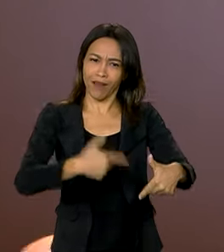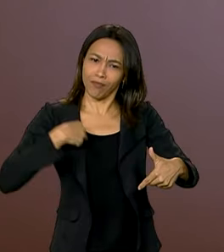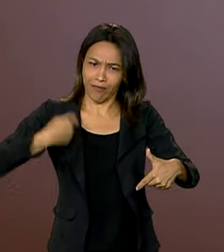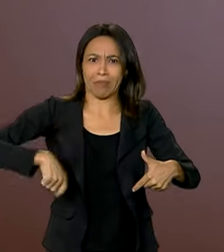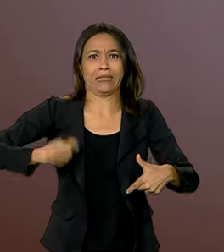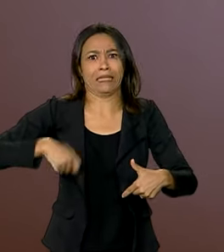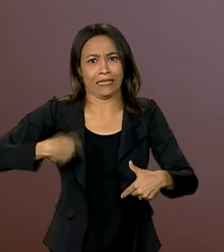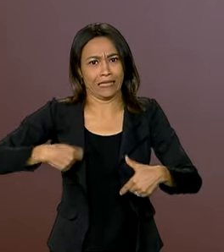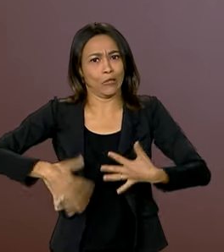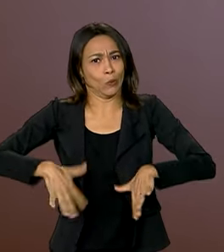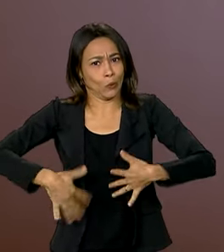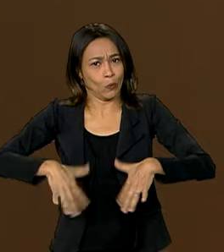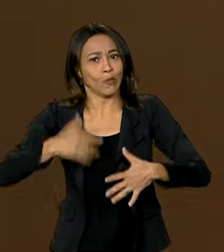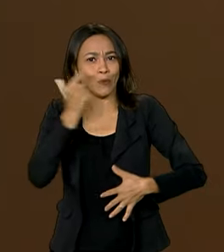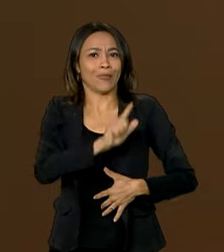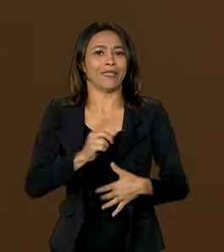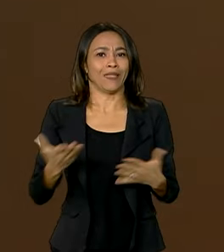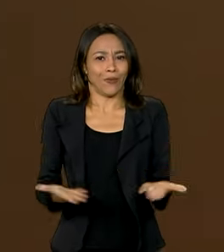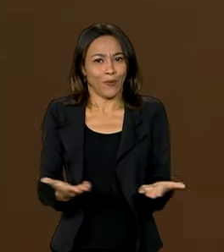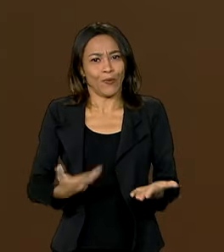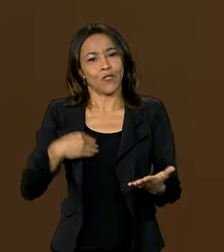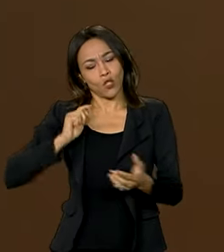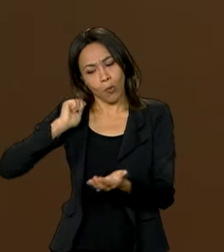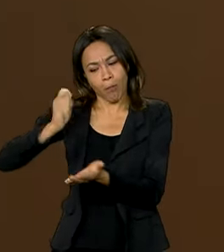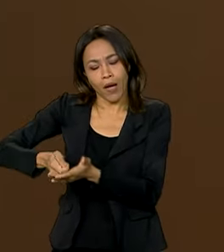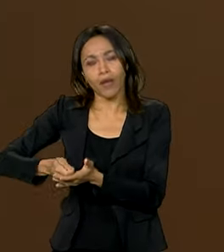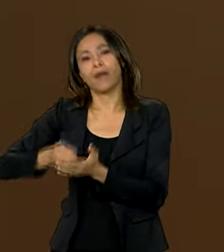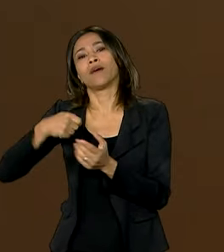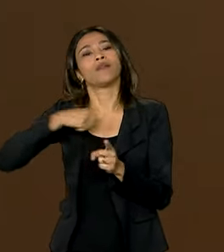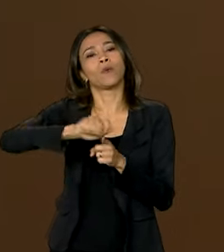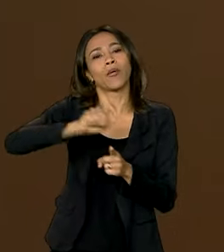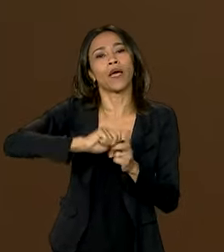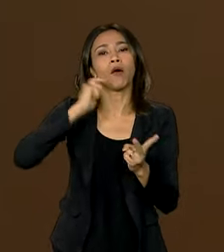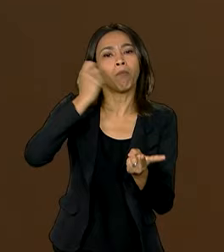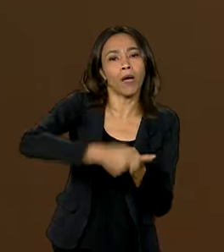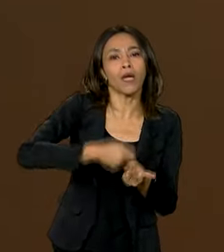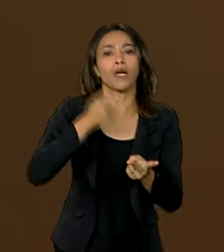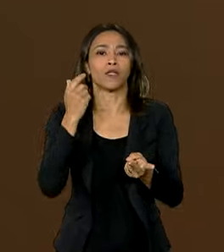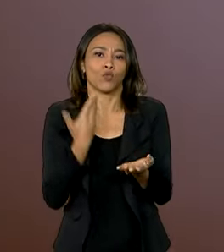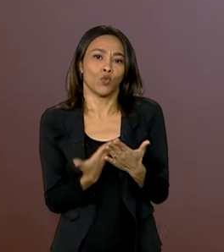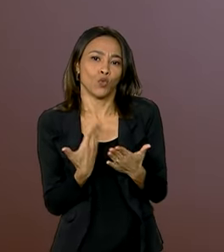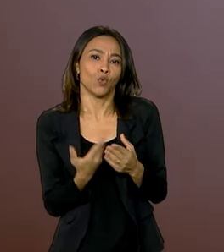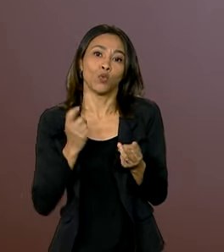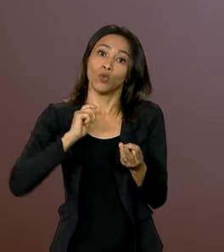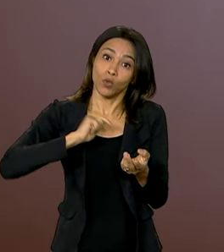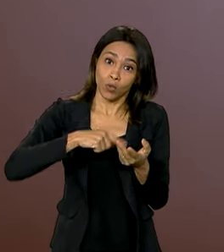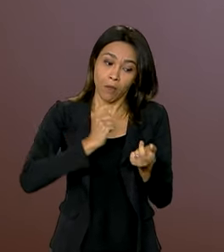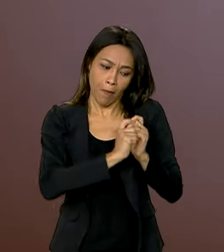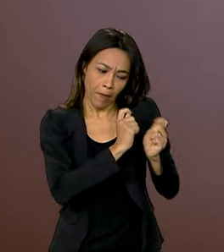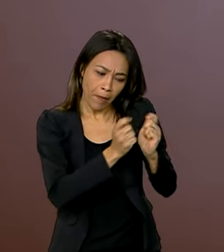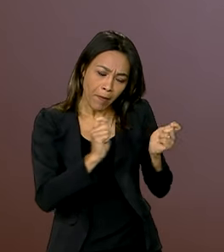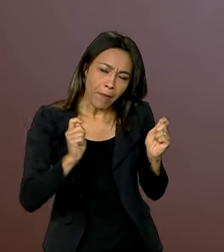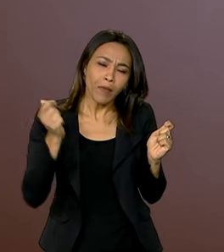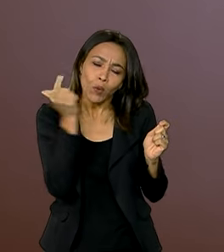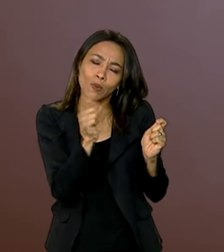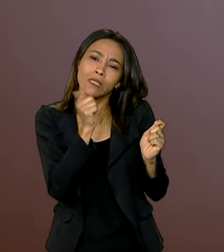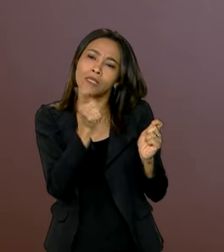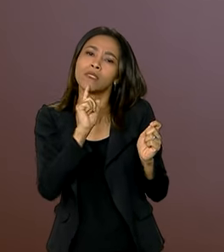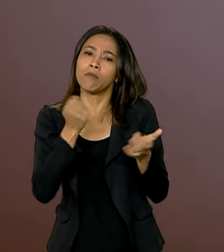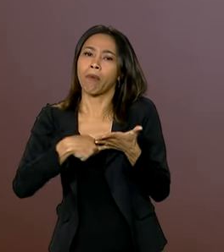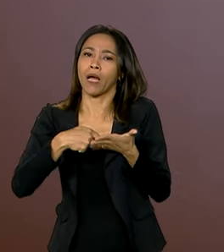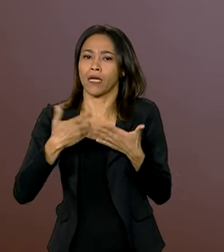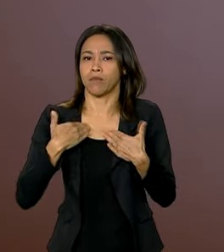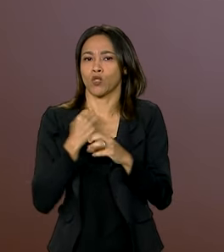precisando bastante, consegui. Estou curtindo meus estudos, pagando aluguel, minhas despesas básicas. Estou no começo de mês, estou conseguindo pagar minhas